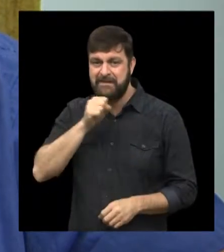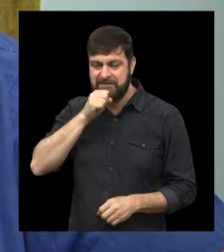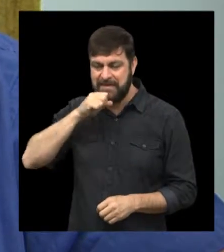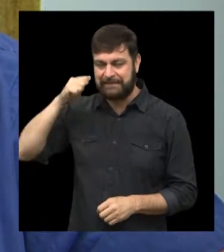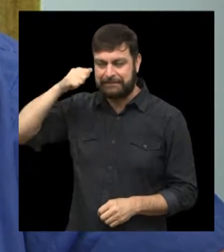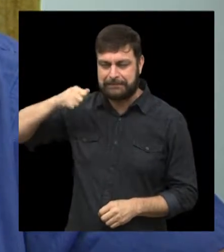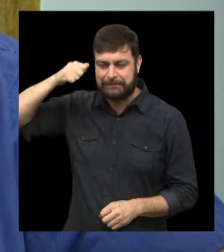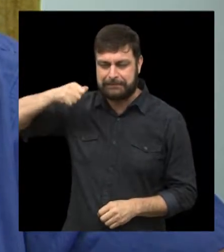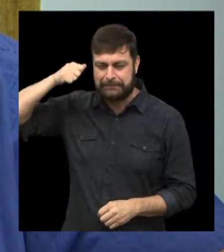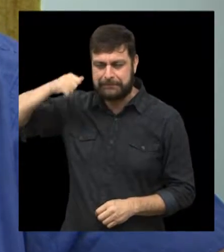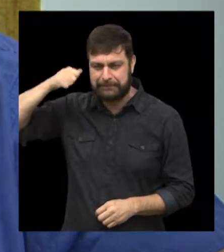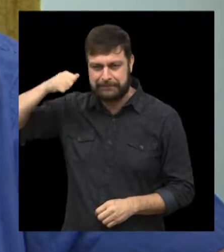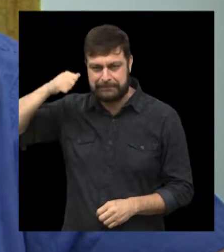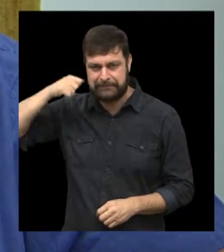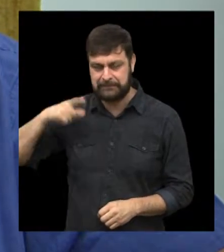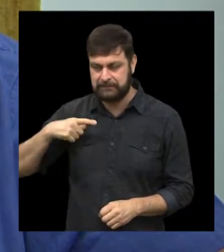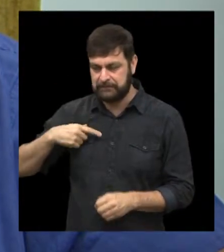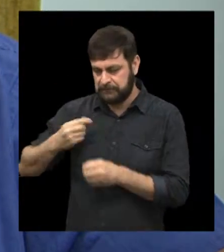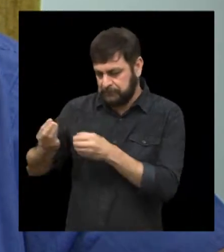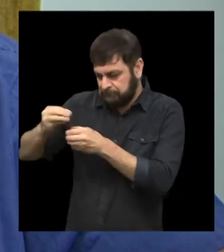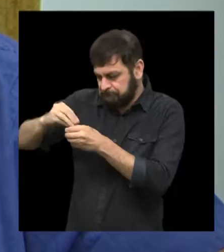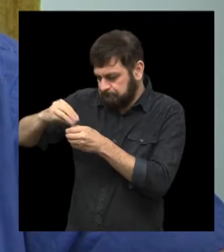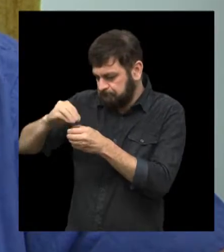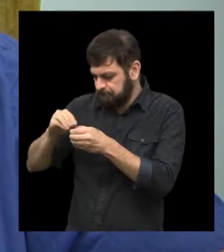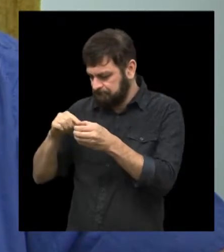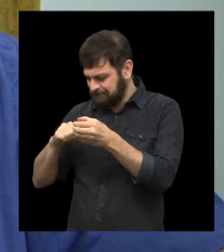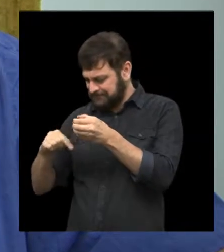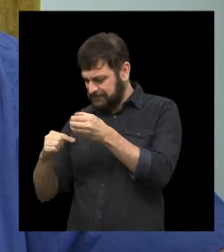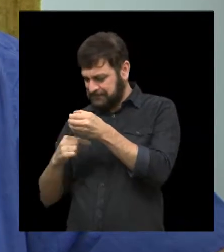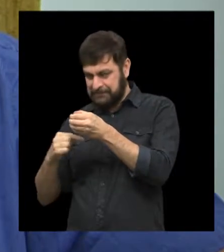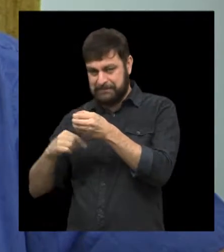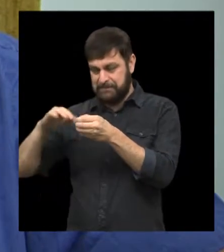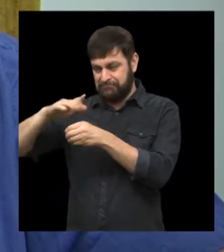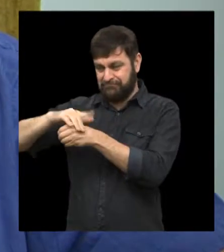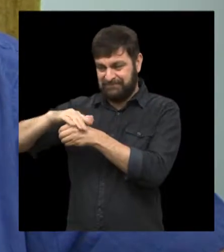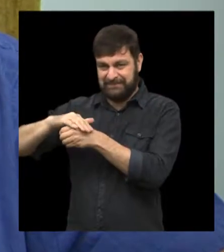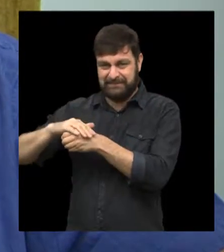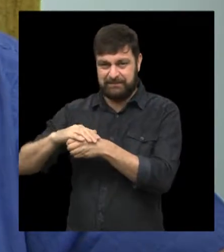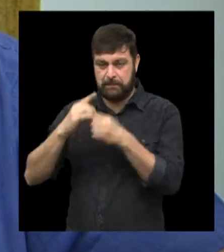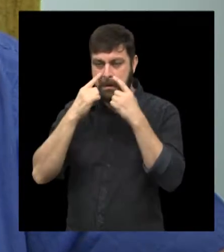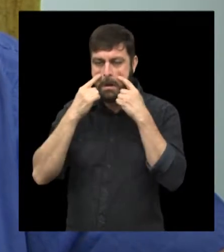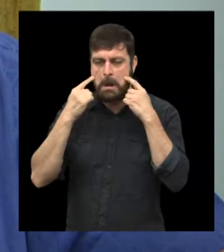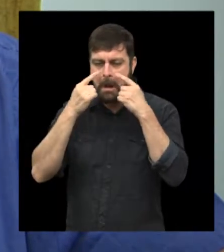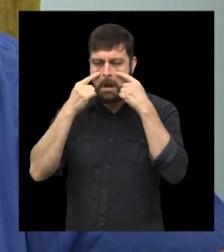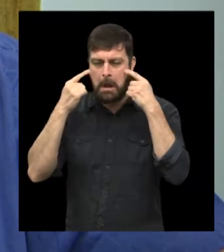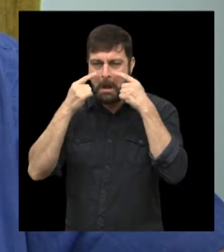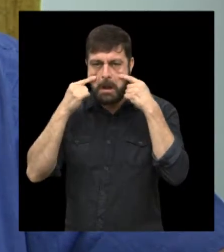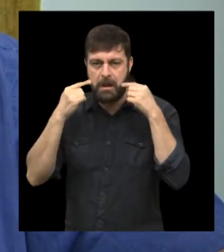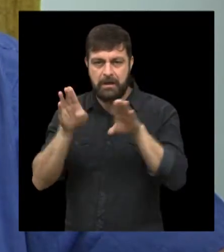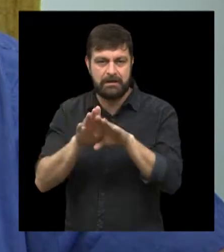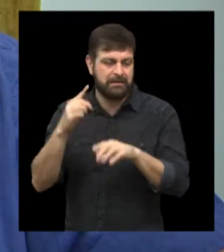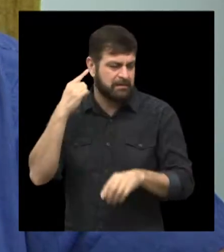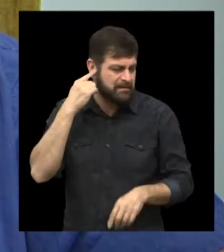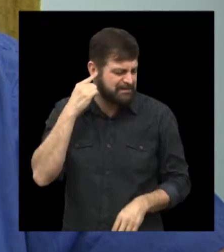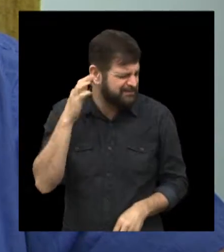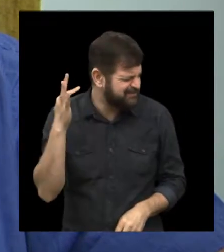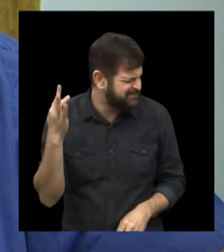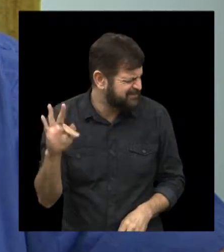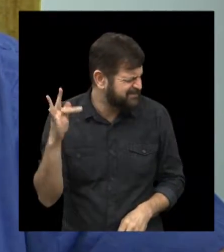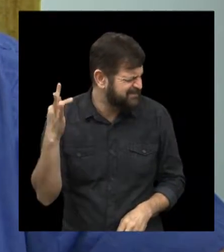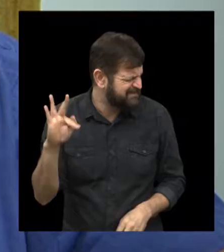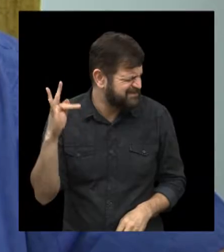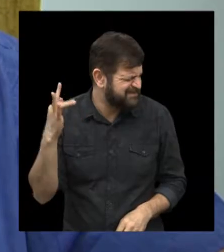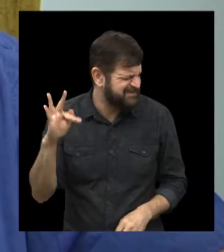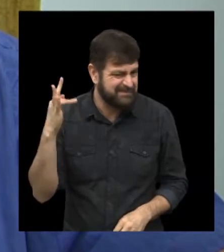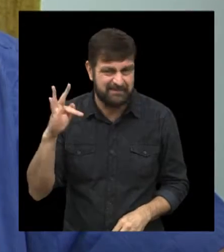antigas, que se fazia, ainda mais com amálgama, as sinusites, as otites, as dores de